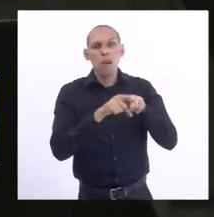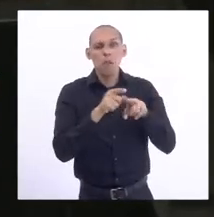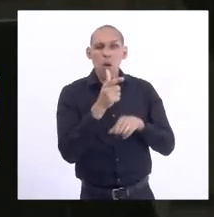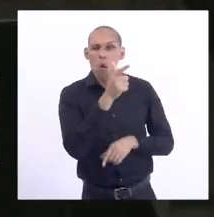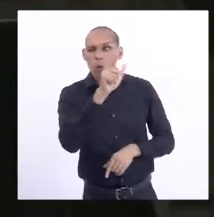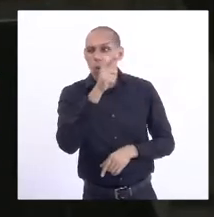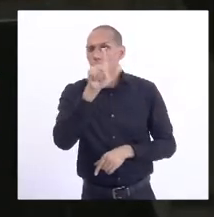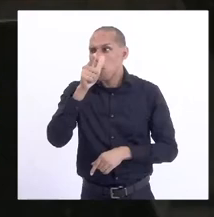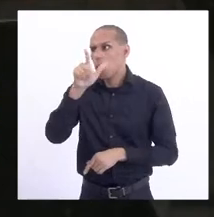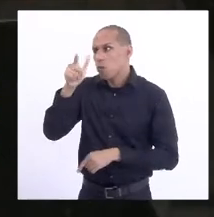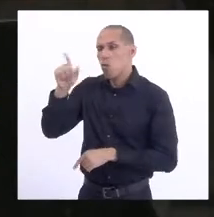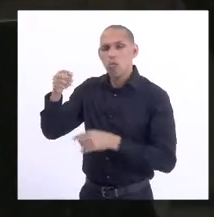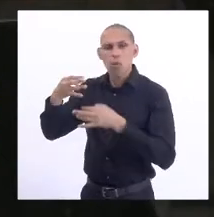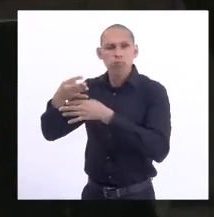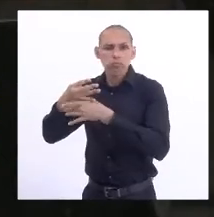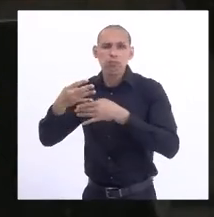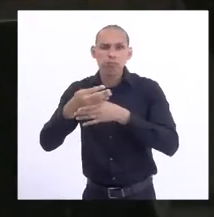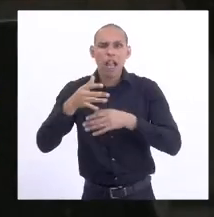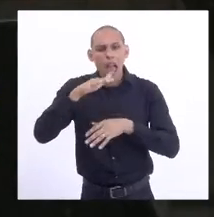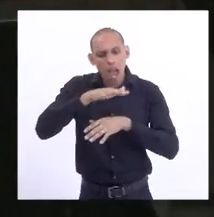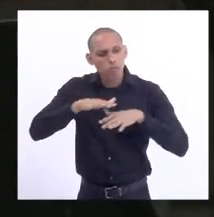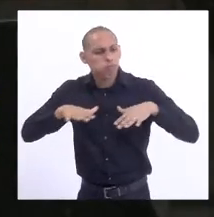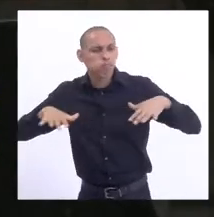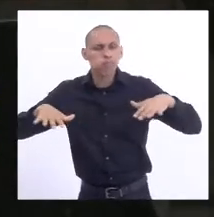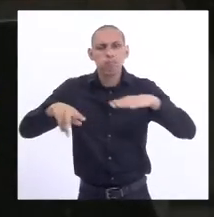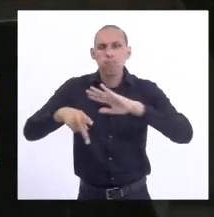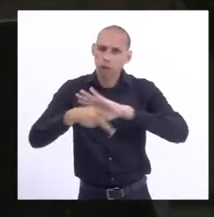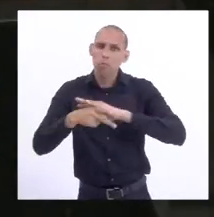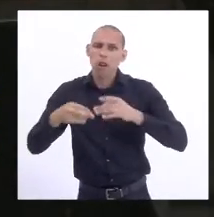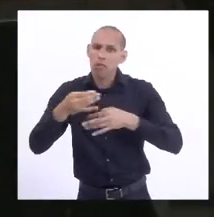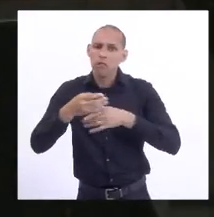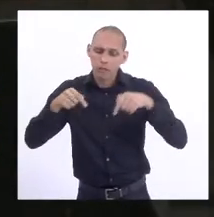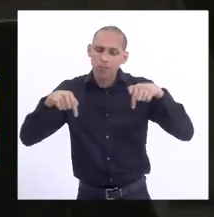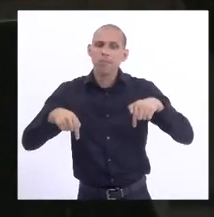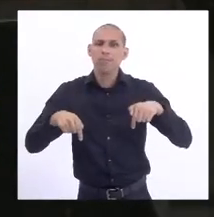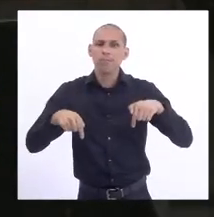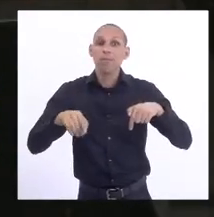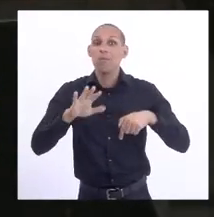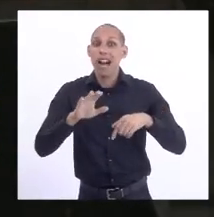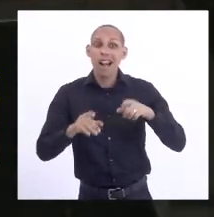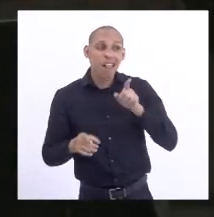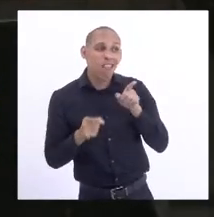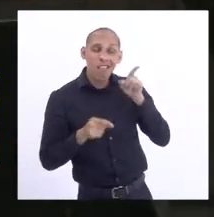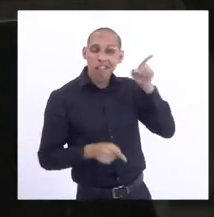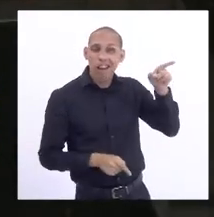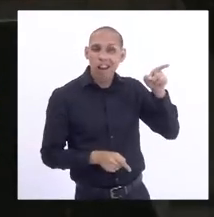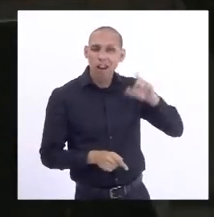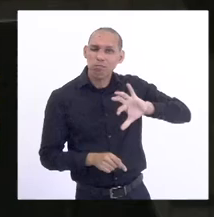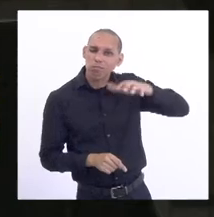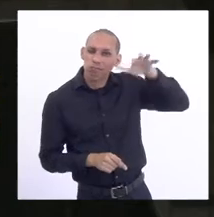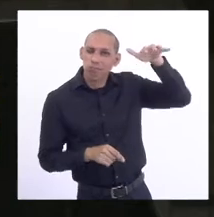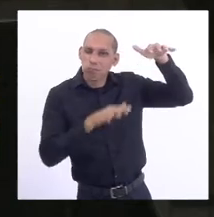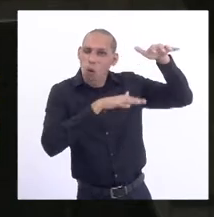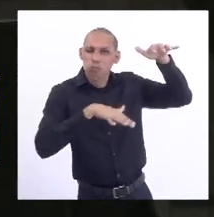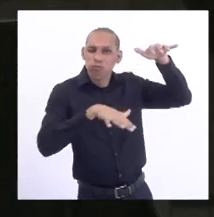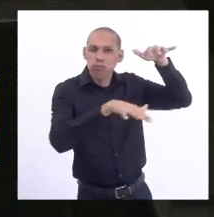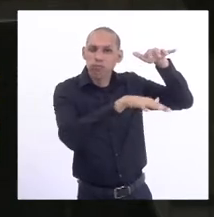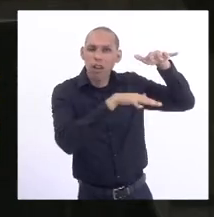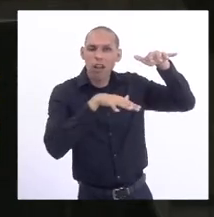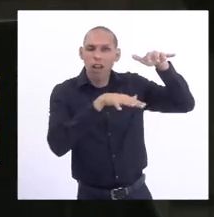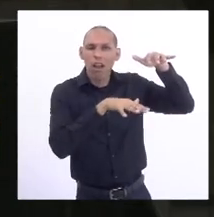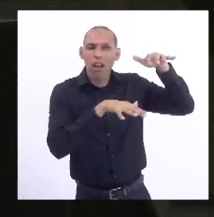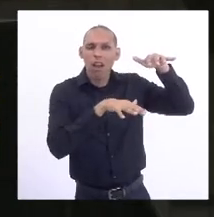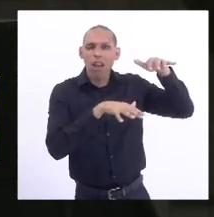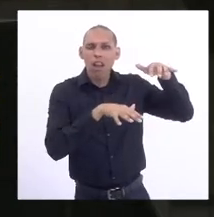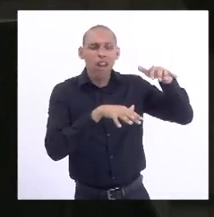municípios e outras áreas da nossa cidade. Mas a região serrana, ela, pela sua